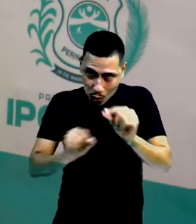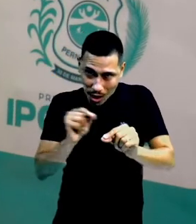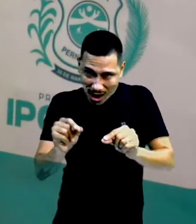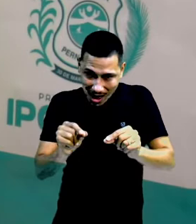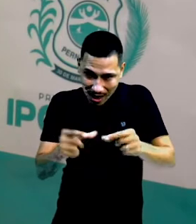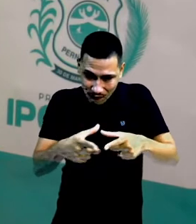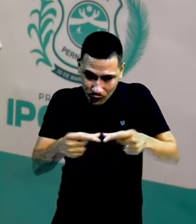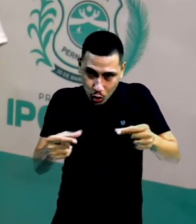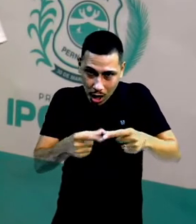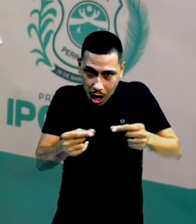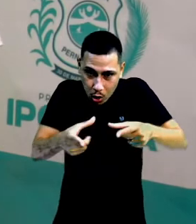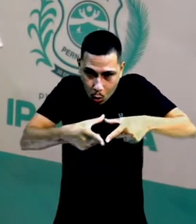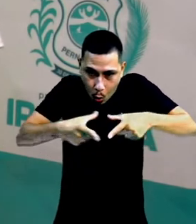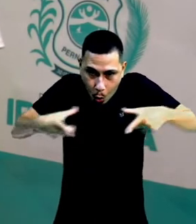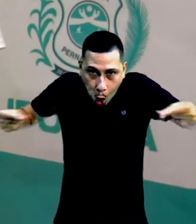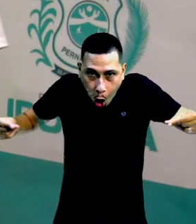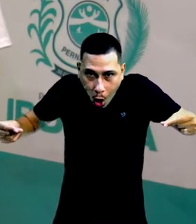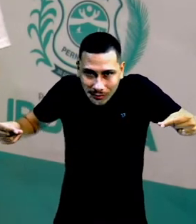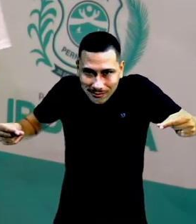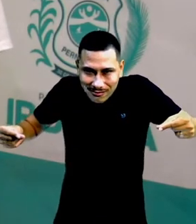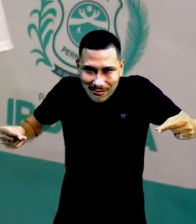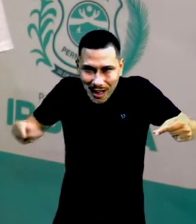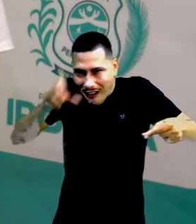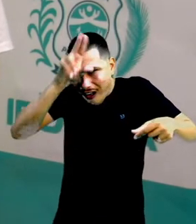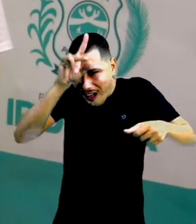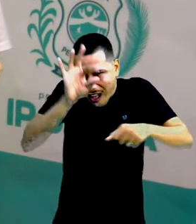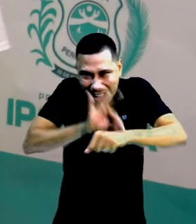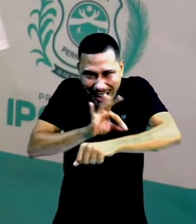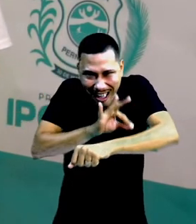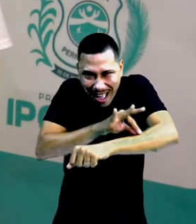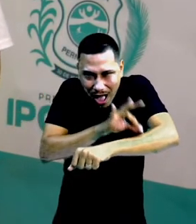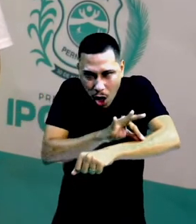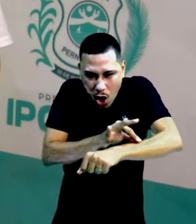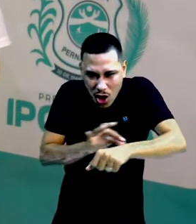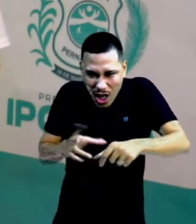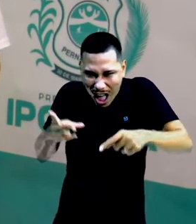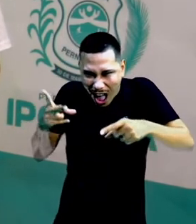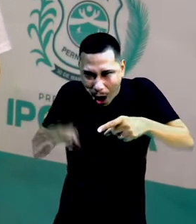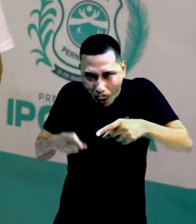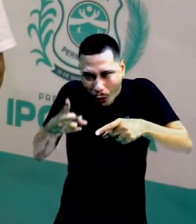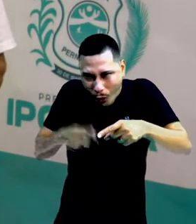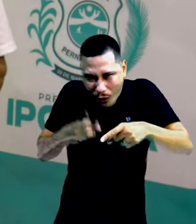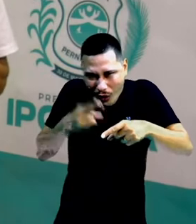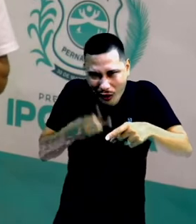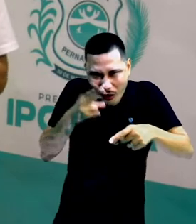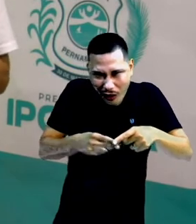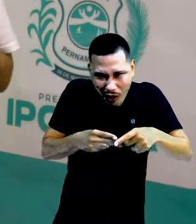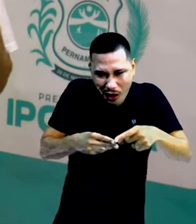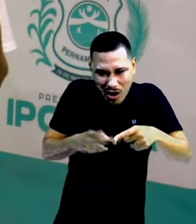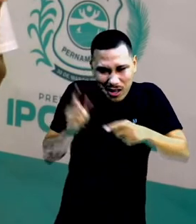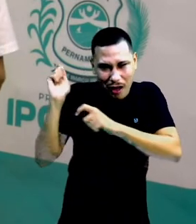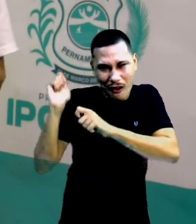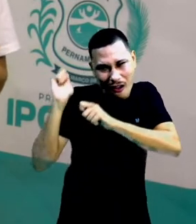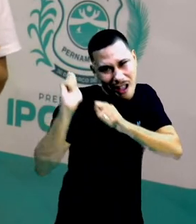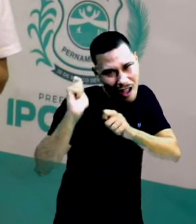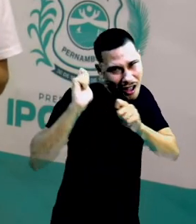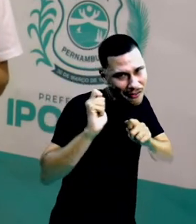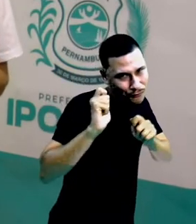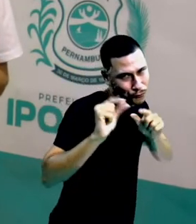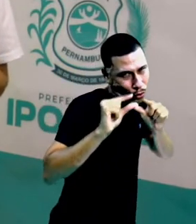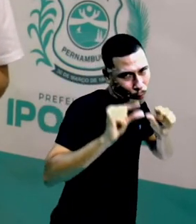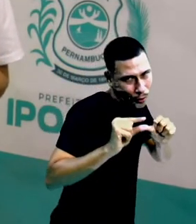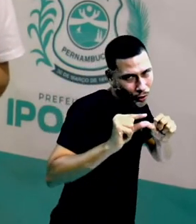cortam e cada uma leva um pedacinho. O importante é elas levarem